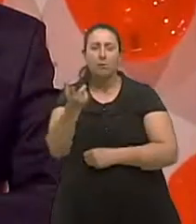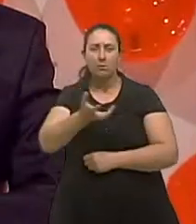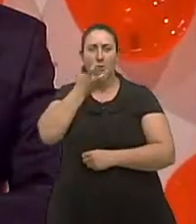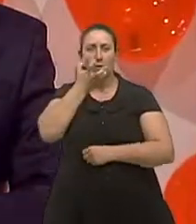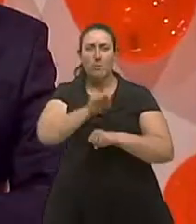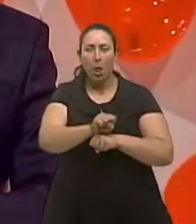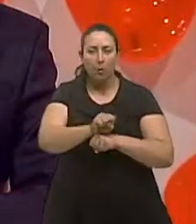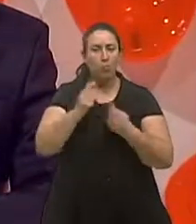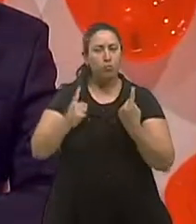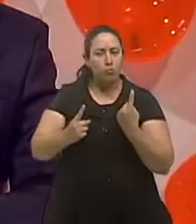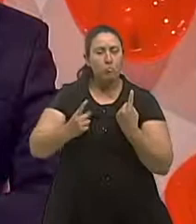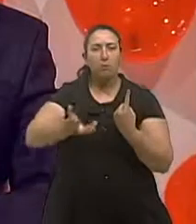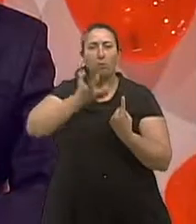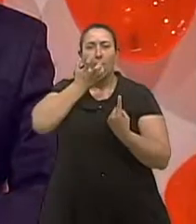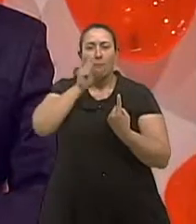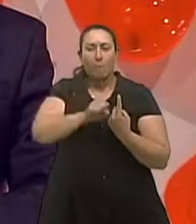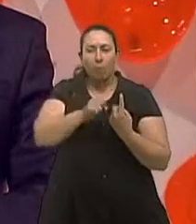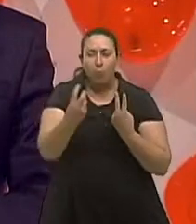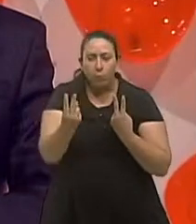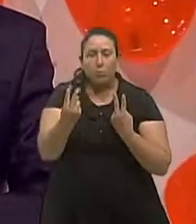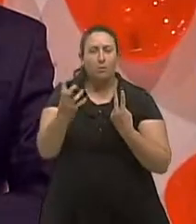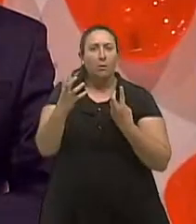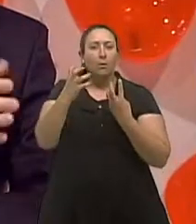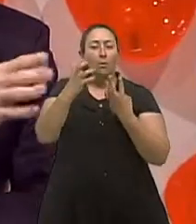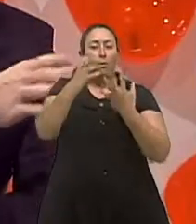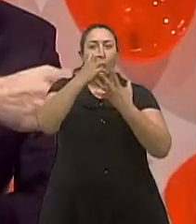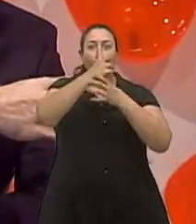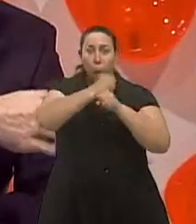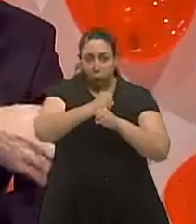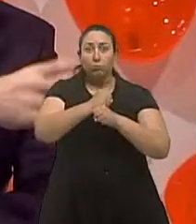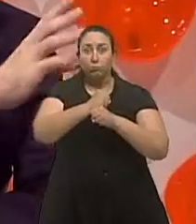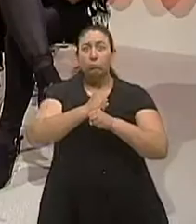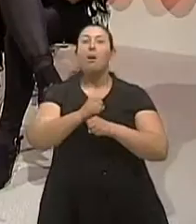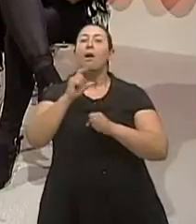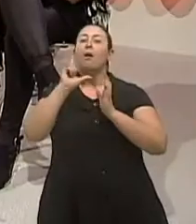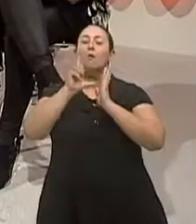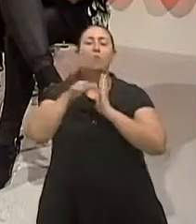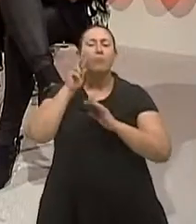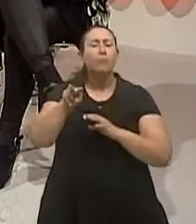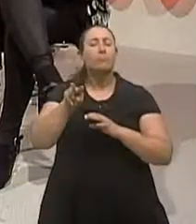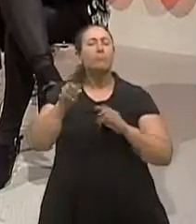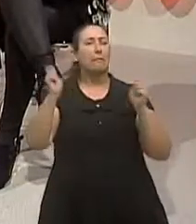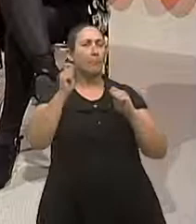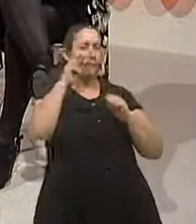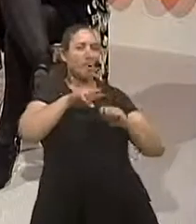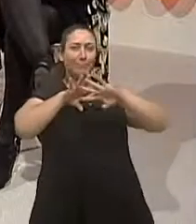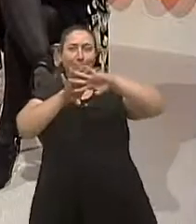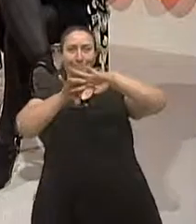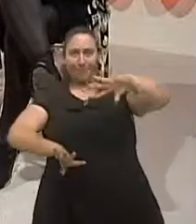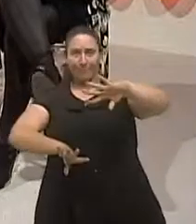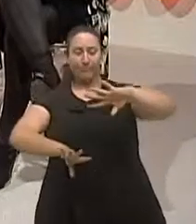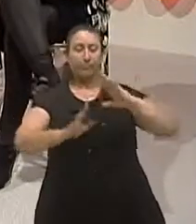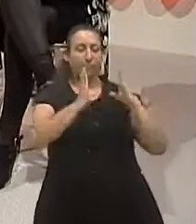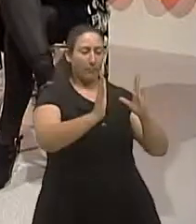do diagnóstico médico a gente consegue justamente definir ali um quadro leve um quadro intermediário um quadro